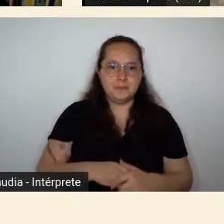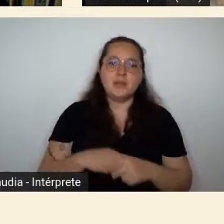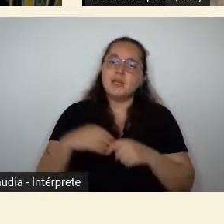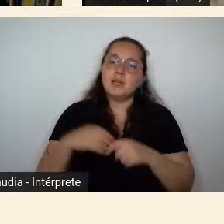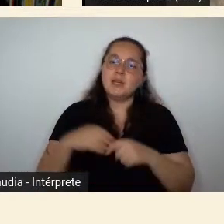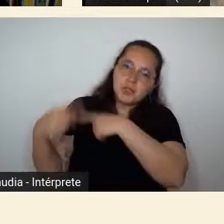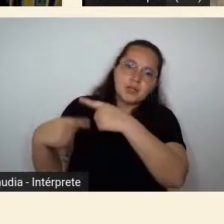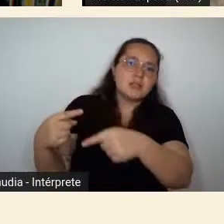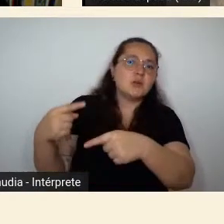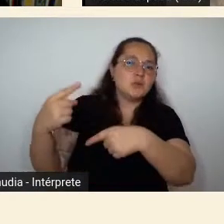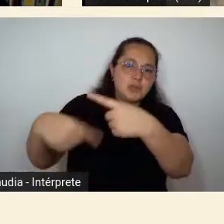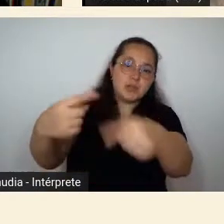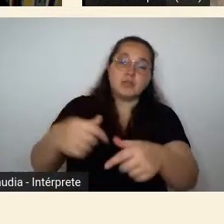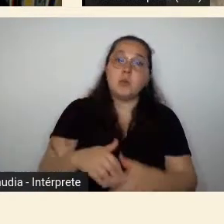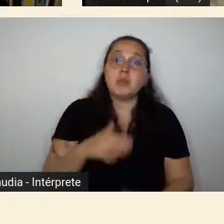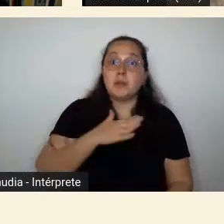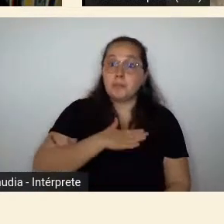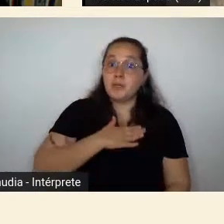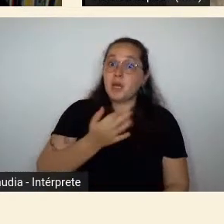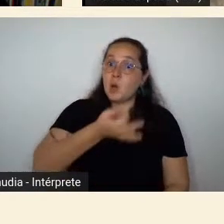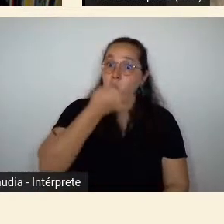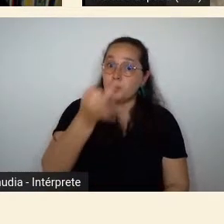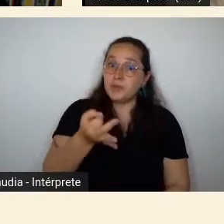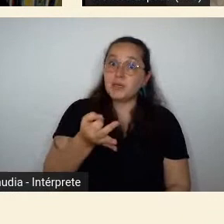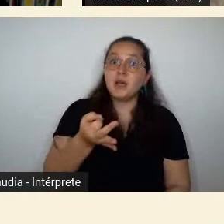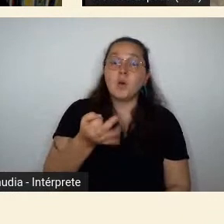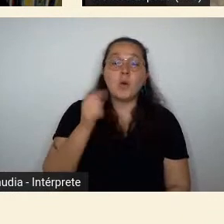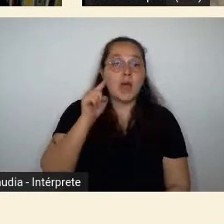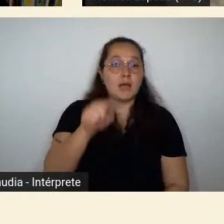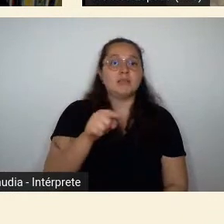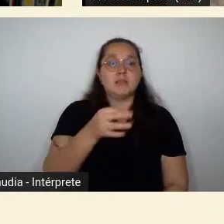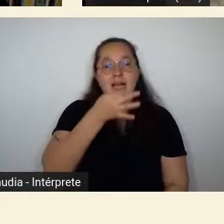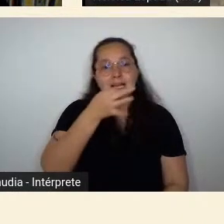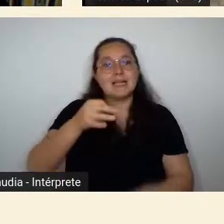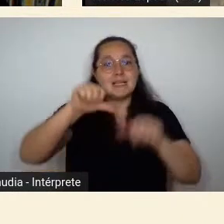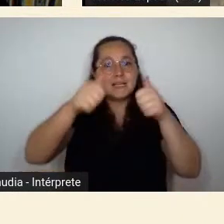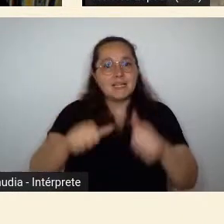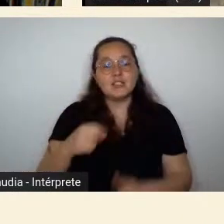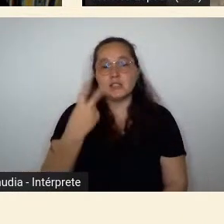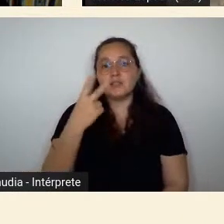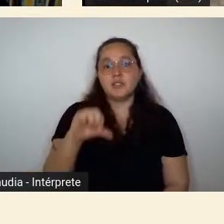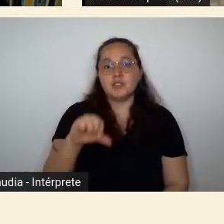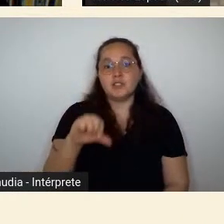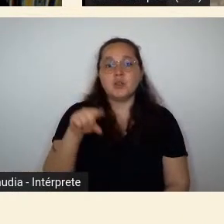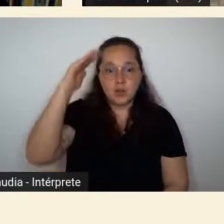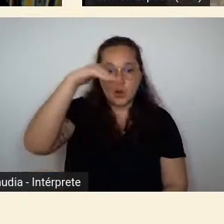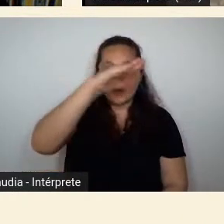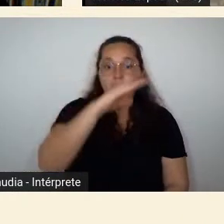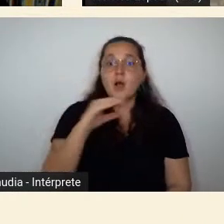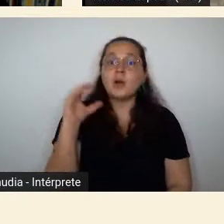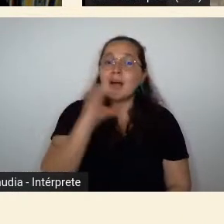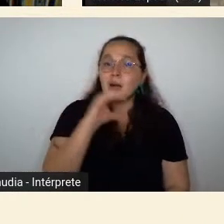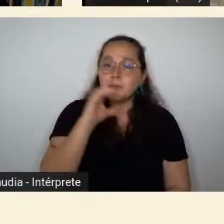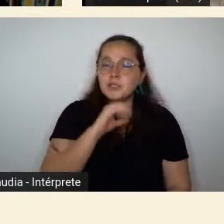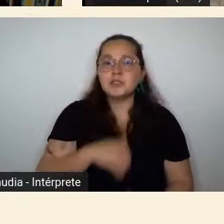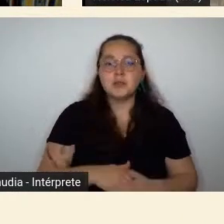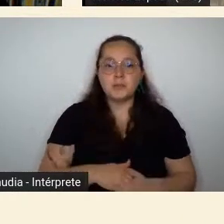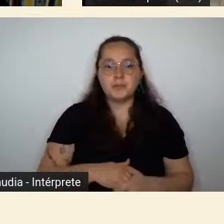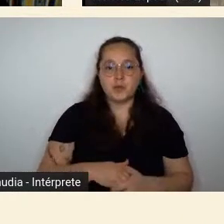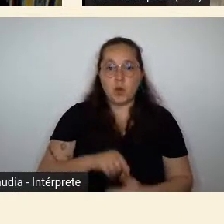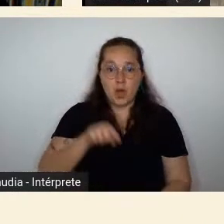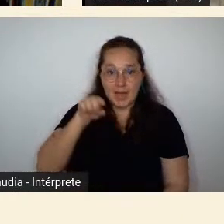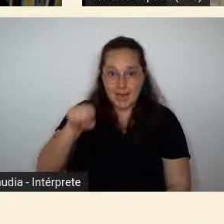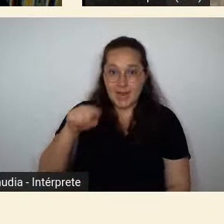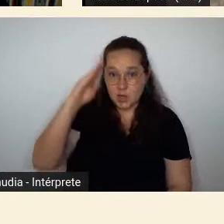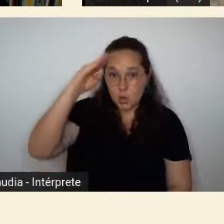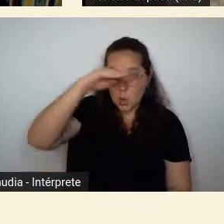posteriores eu vejo assim a crise a crise não a crítica do Oswald de 29 agora só uma coisa Luísa desculpa o tempo o Oswald mesmo assim